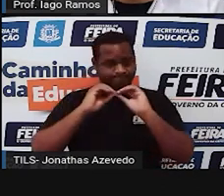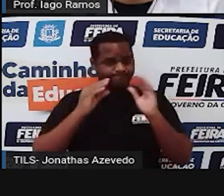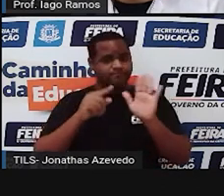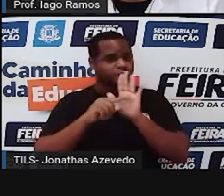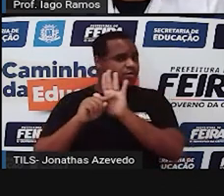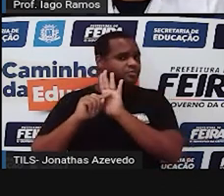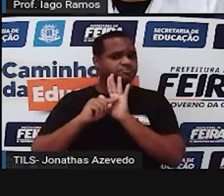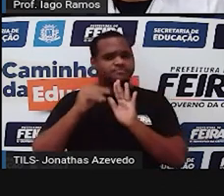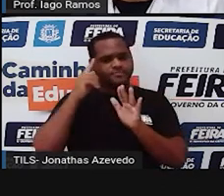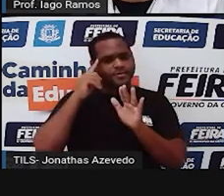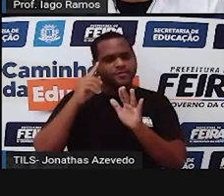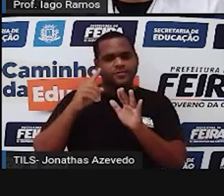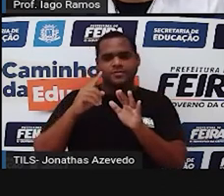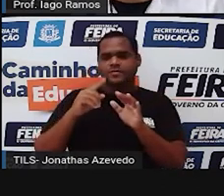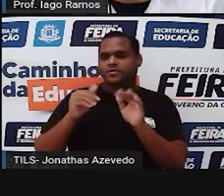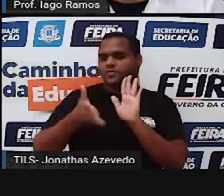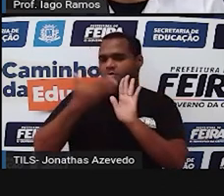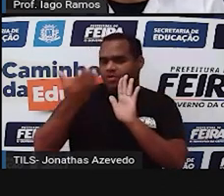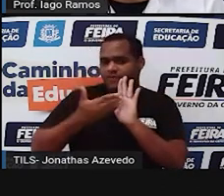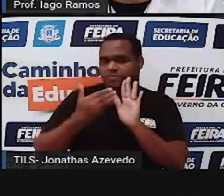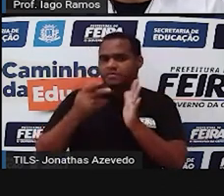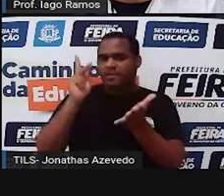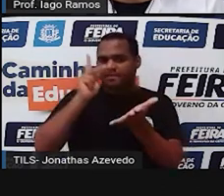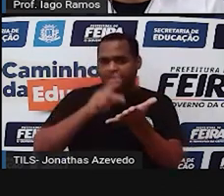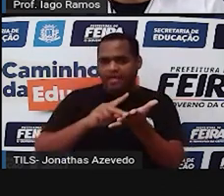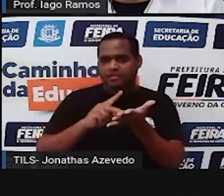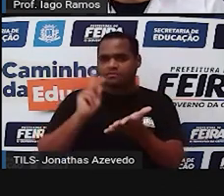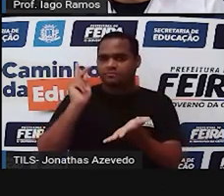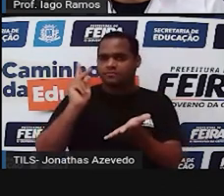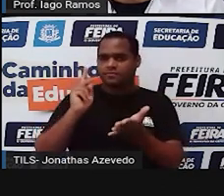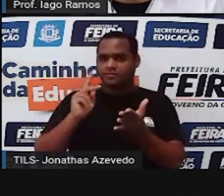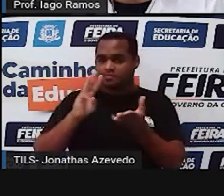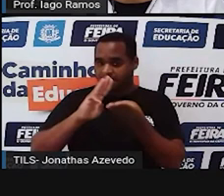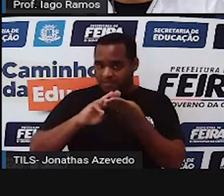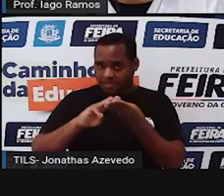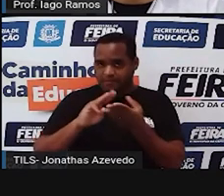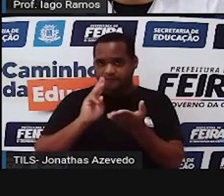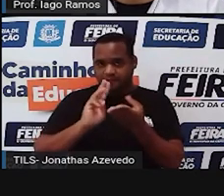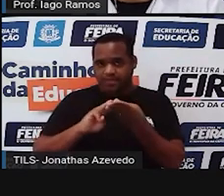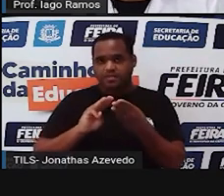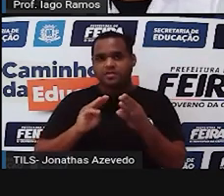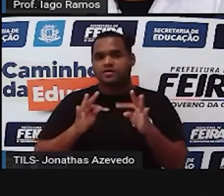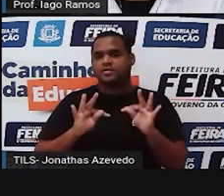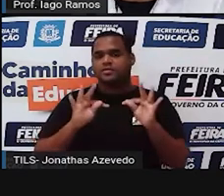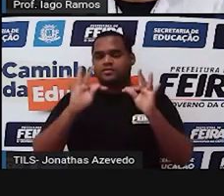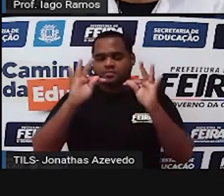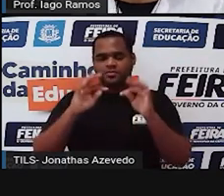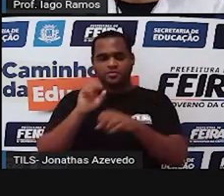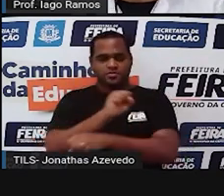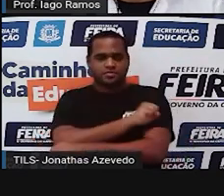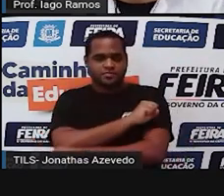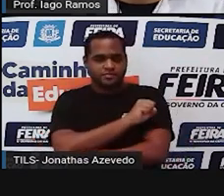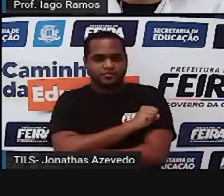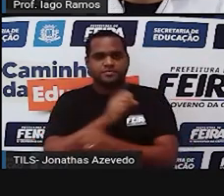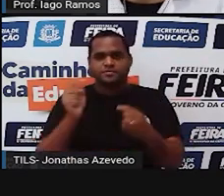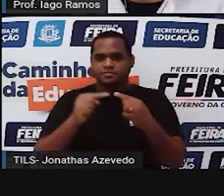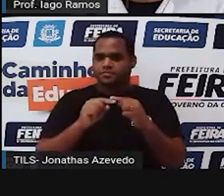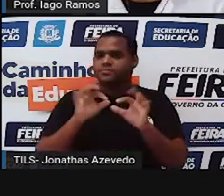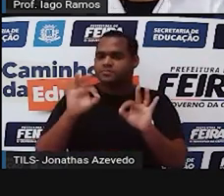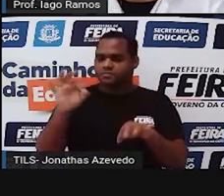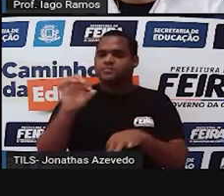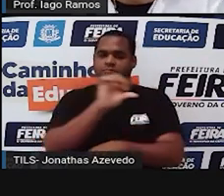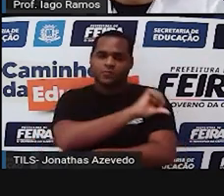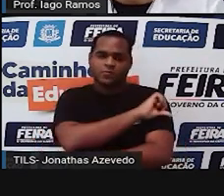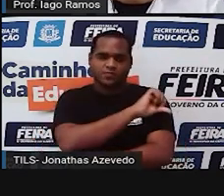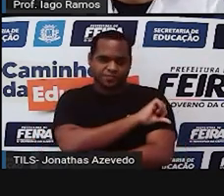didático chamado Matemática Realidade e Tecnologia tá é um livro do oitavo ano mas esse conteúdo se estende ao nono